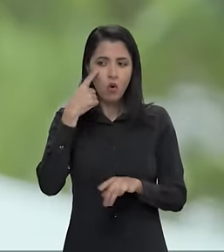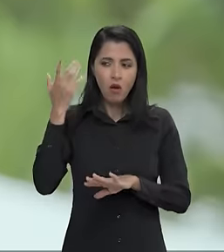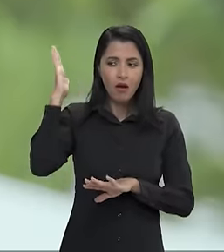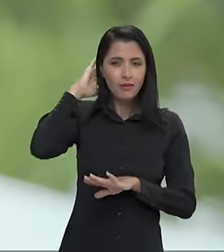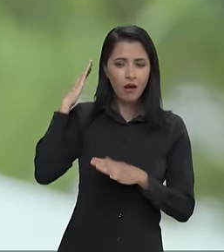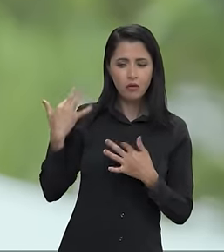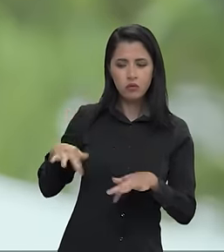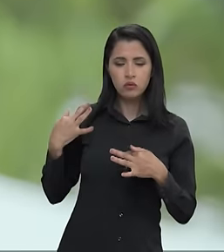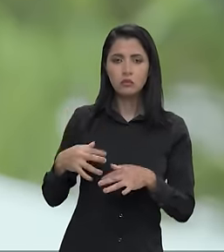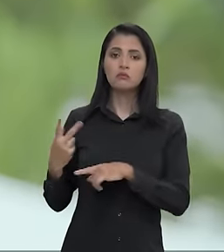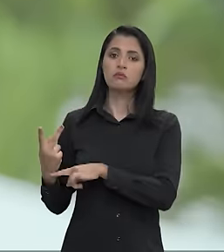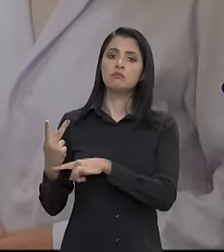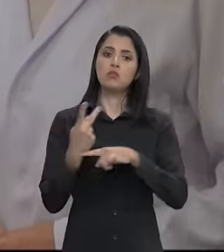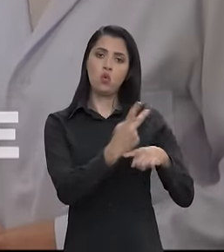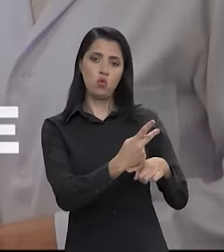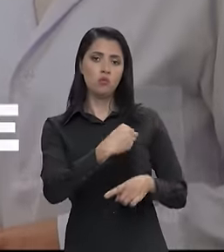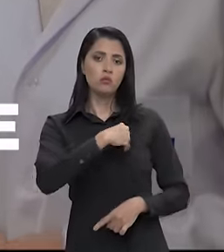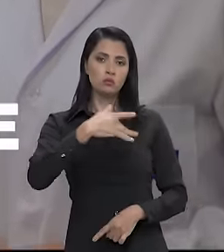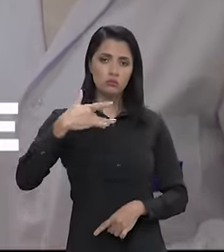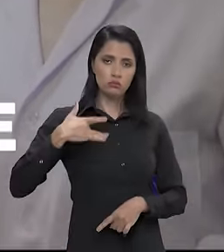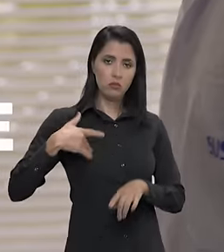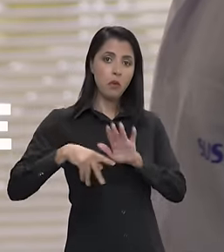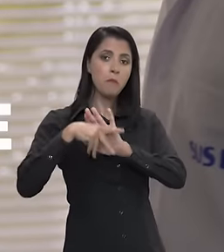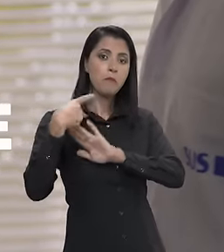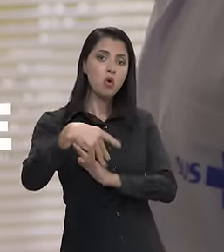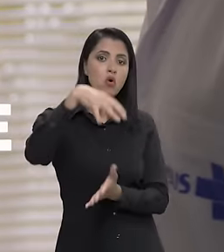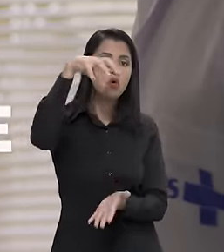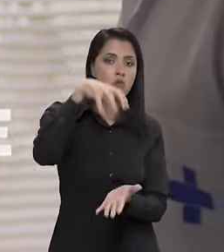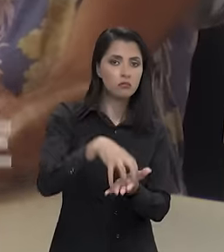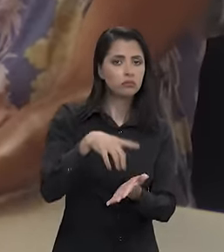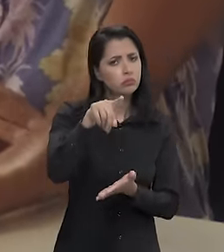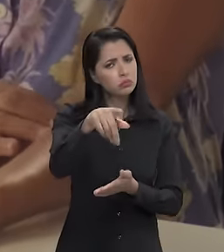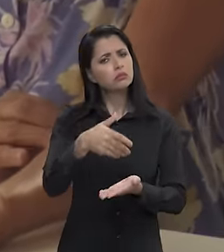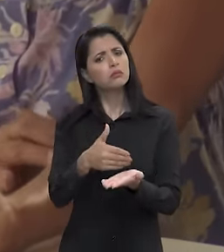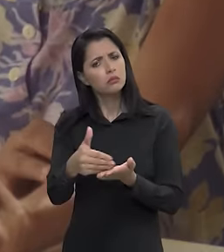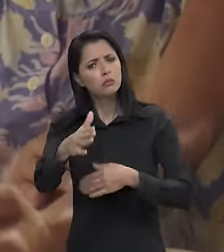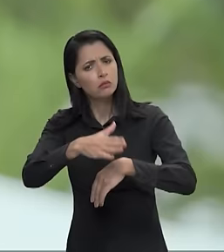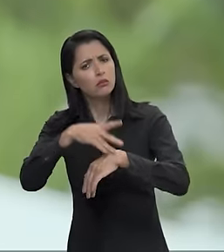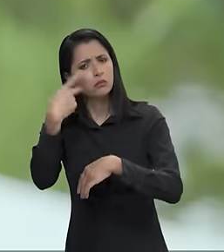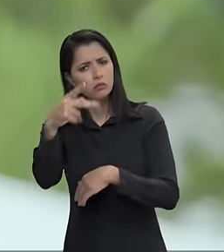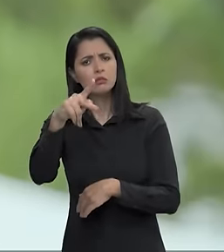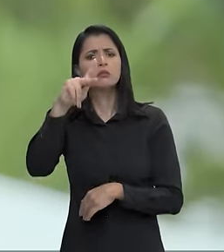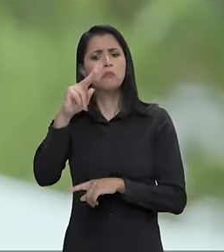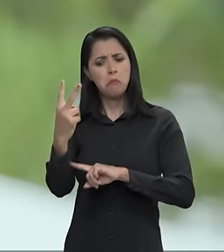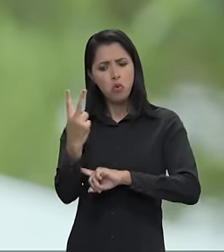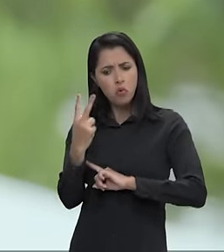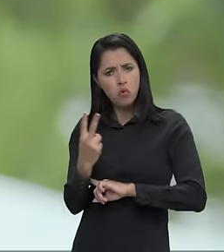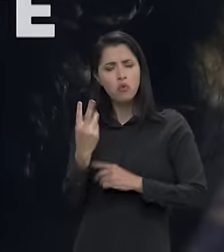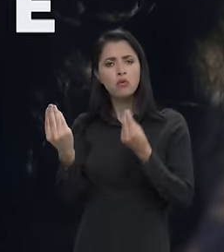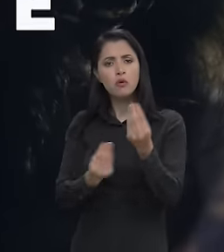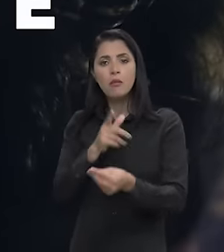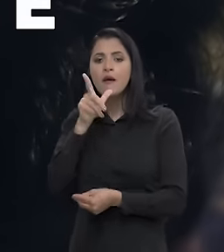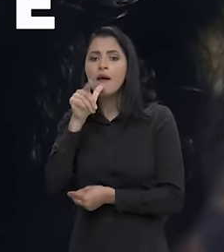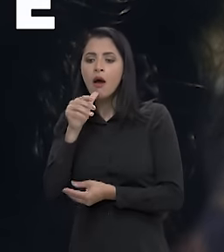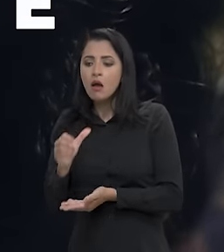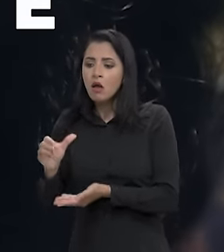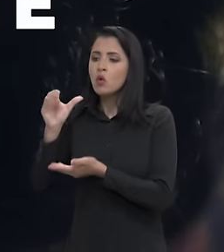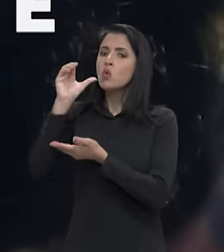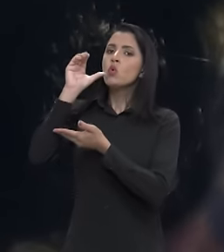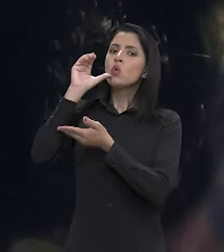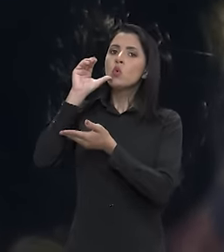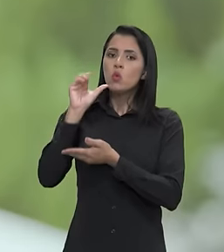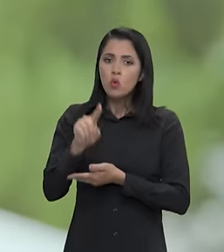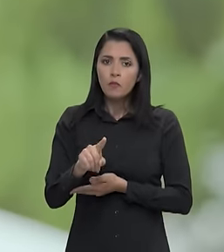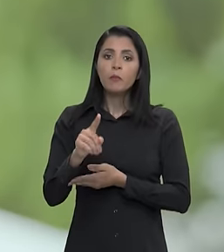atrás dos olhos, procure um serviço de saúde. Comece você mesmo a se proteger, bebendo bastante